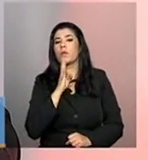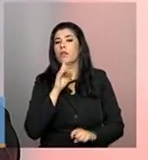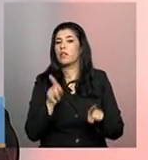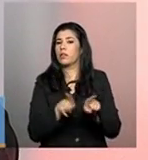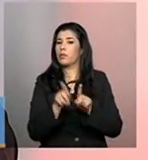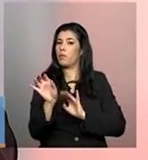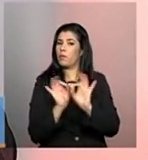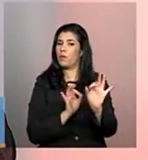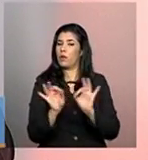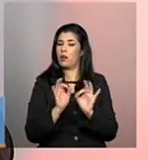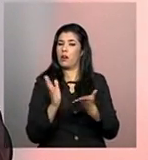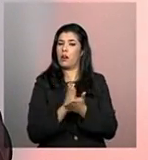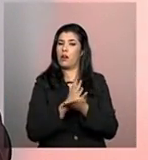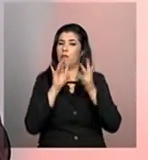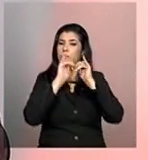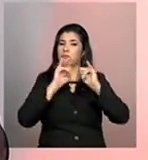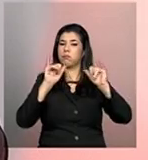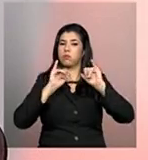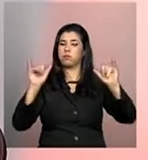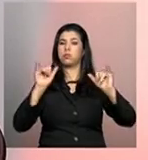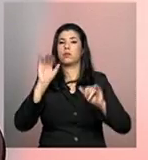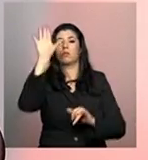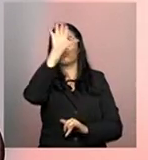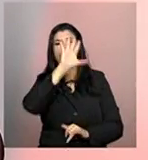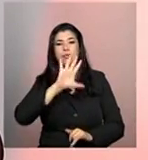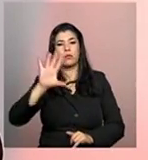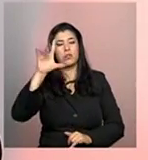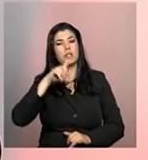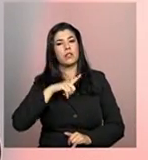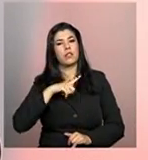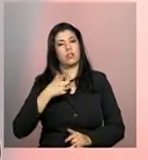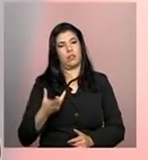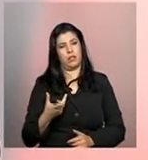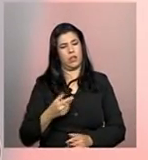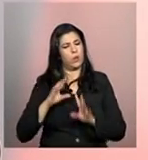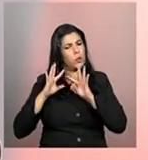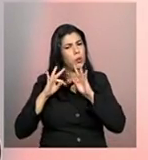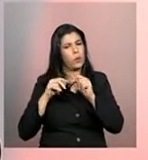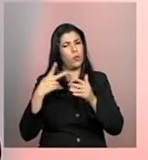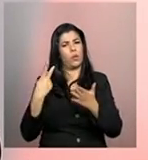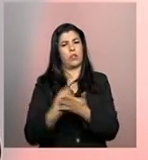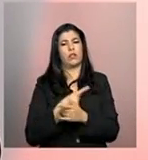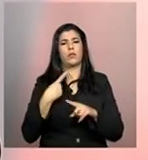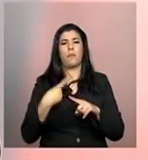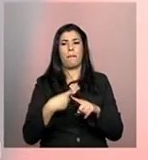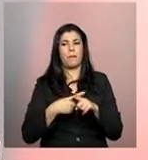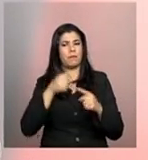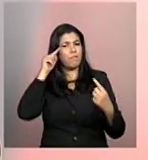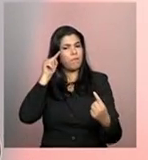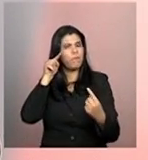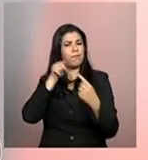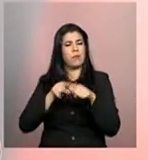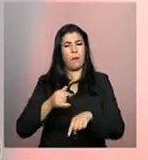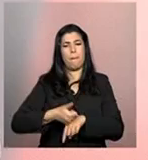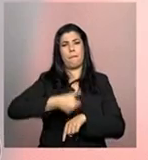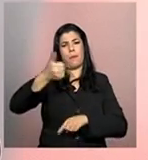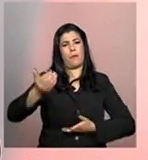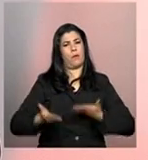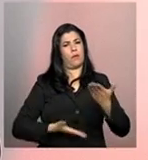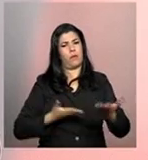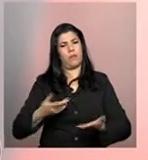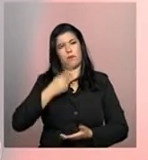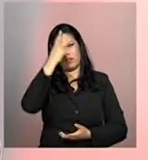organizar as informações desses serviços que são ofertados por elas. E isso tudo se dá na perspectiva da gente melhorar os serviços que são ofertados aos